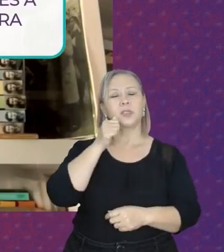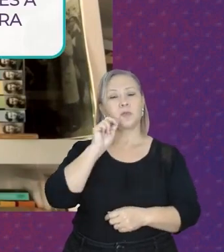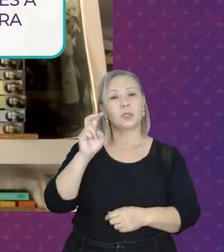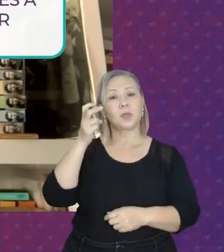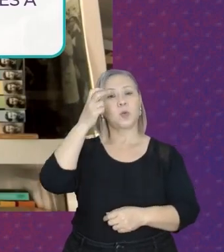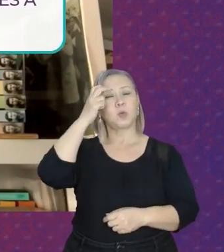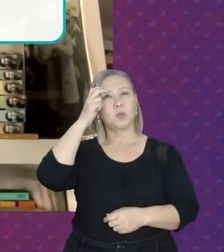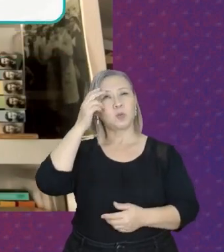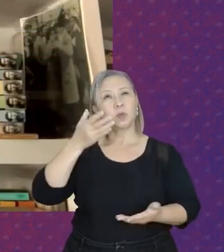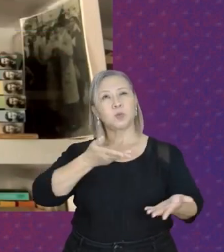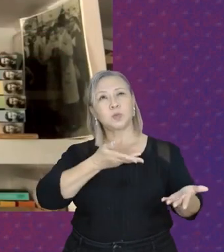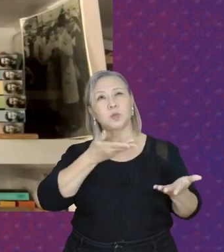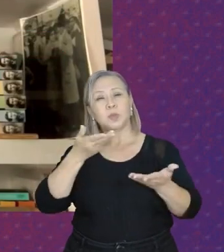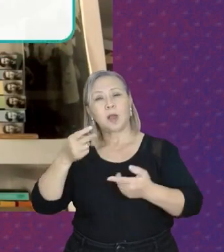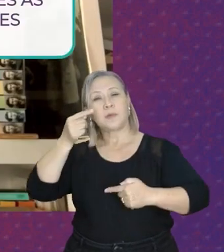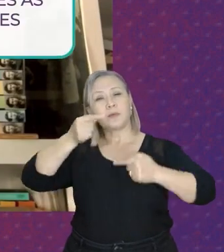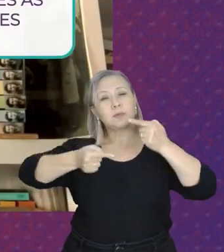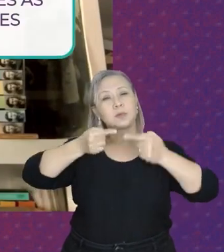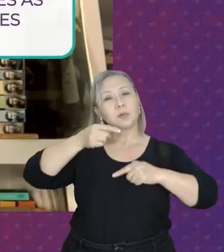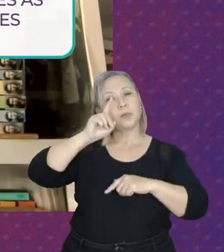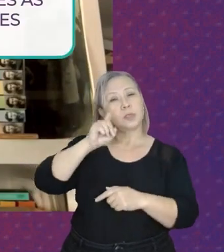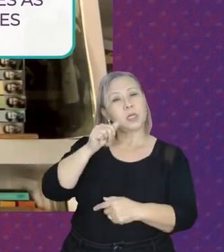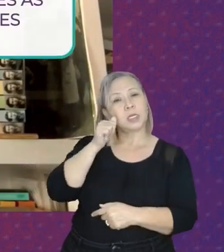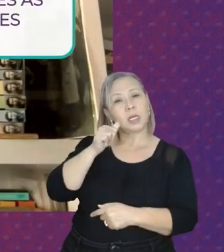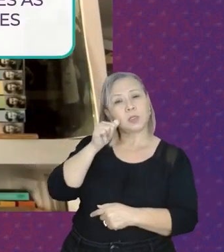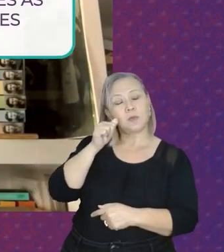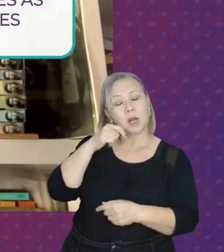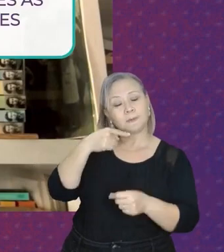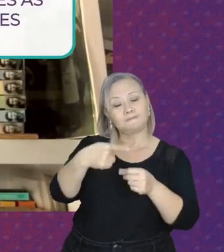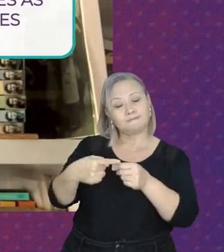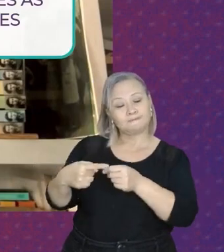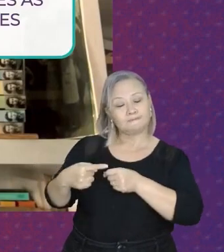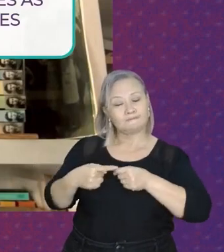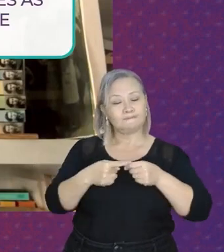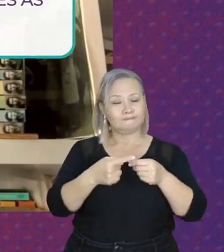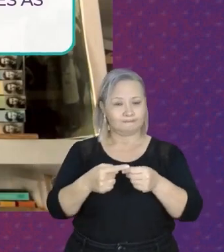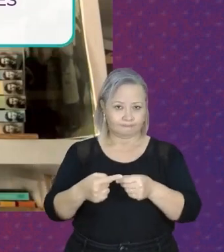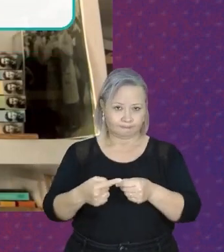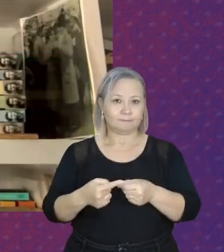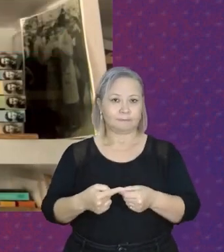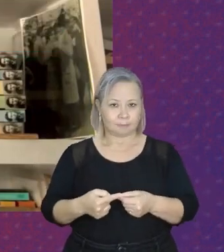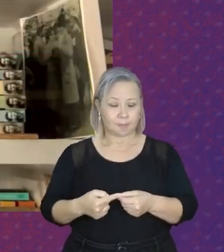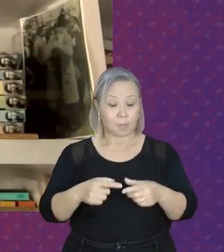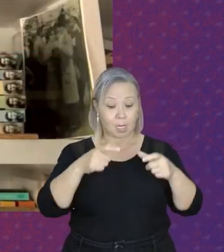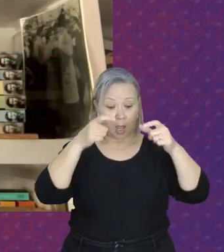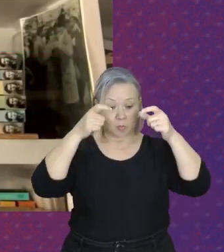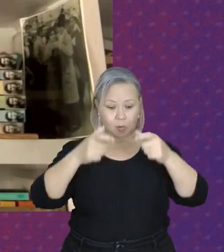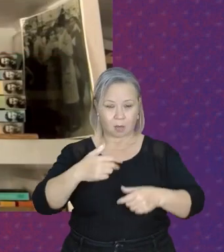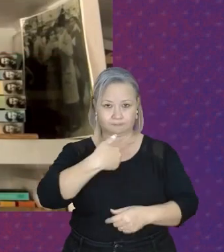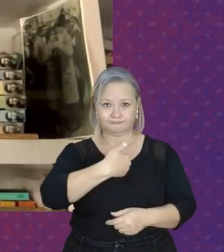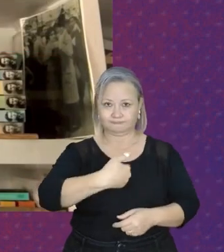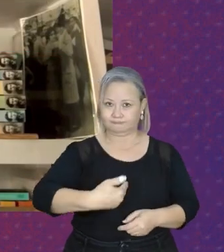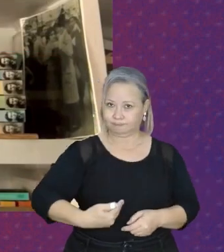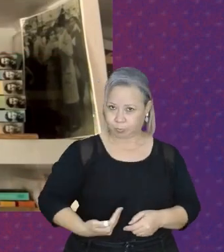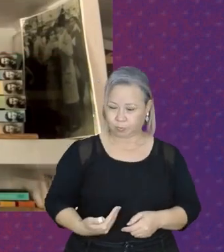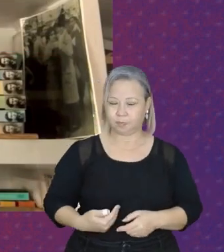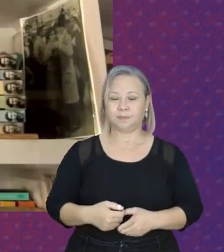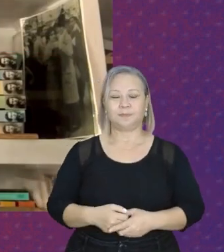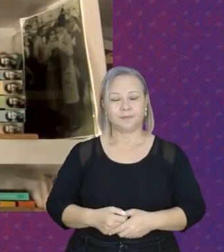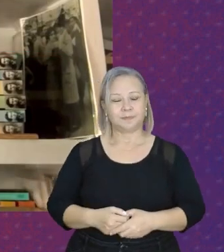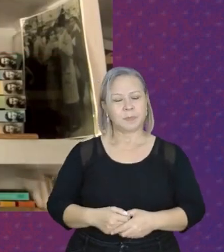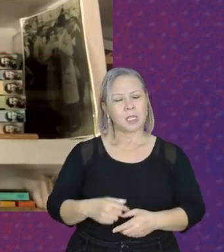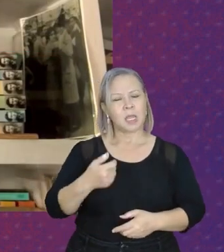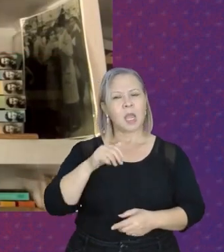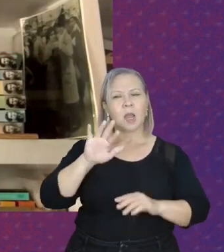remete à discussão sobre o direito das mulheres às cidades e ao espaço público. E eu